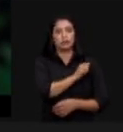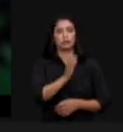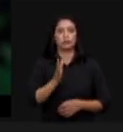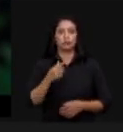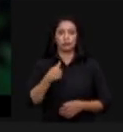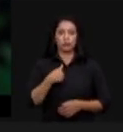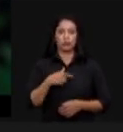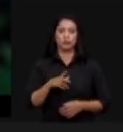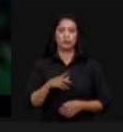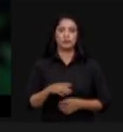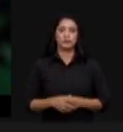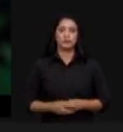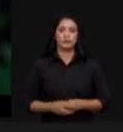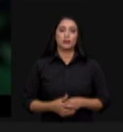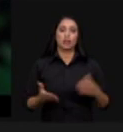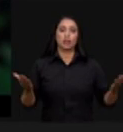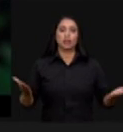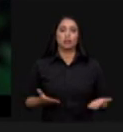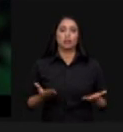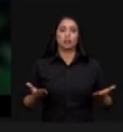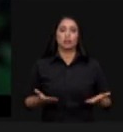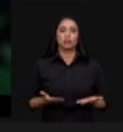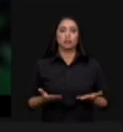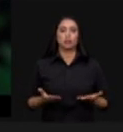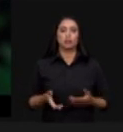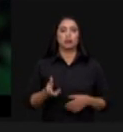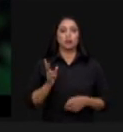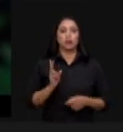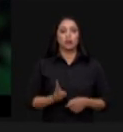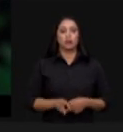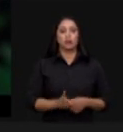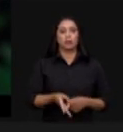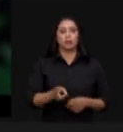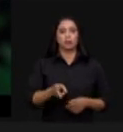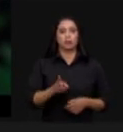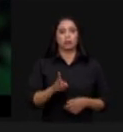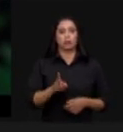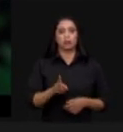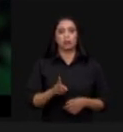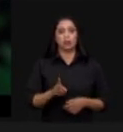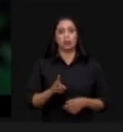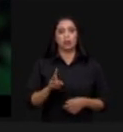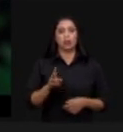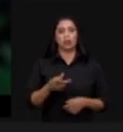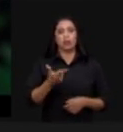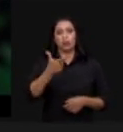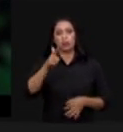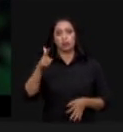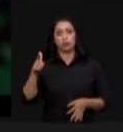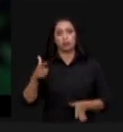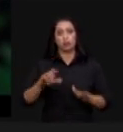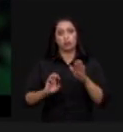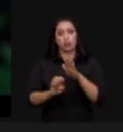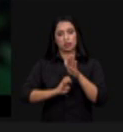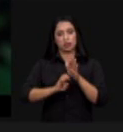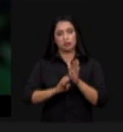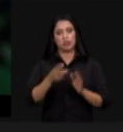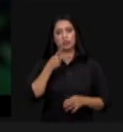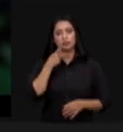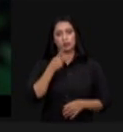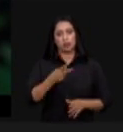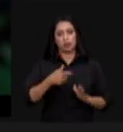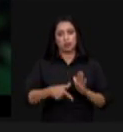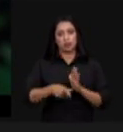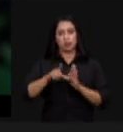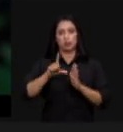contribuição adicional a contribuição que já veio da Natura da Vale e de outros que aqui me